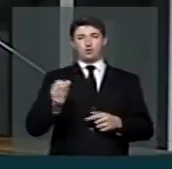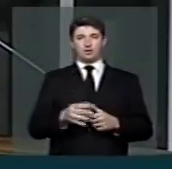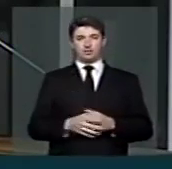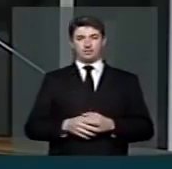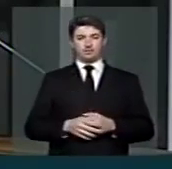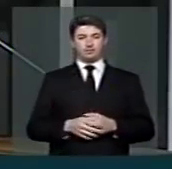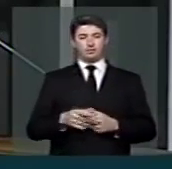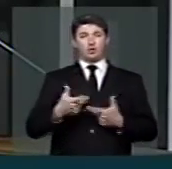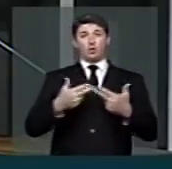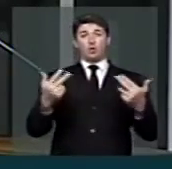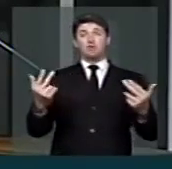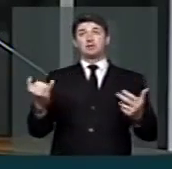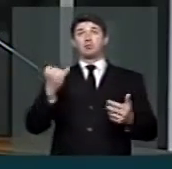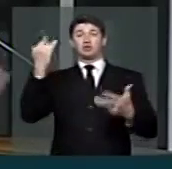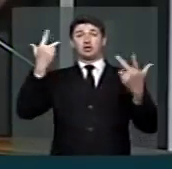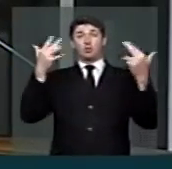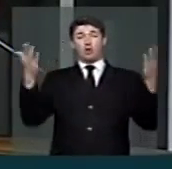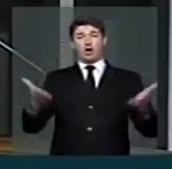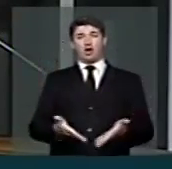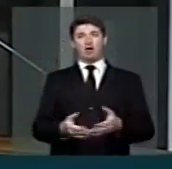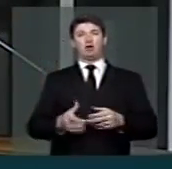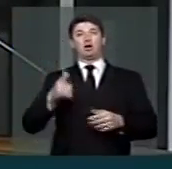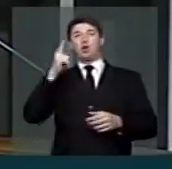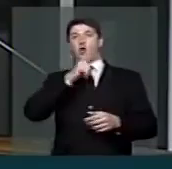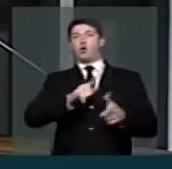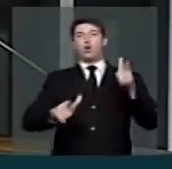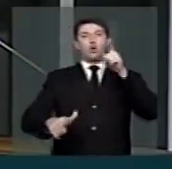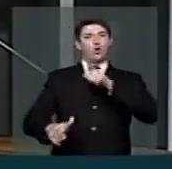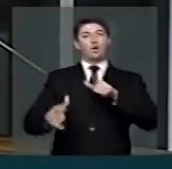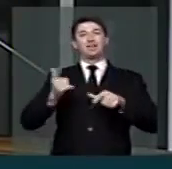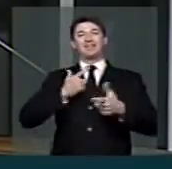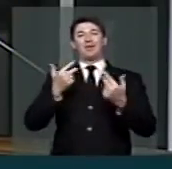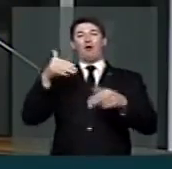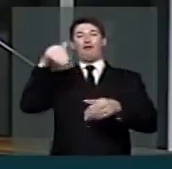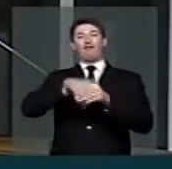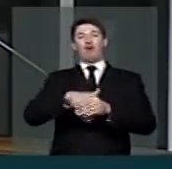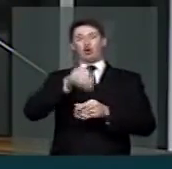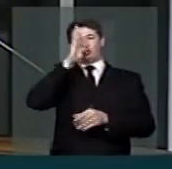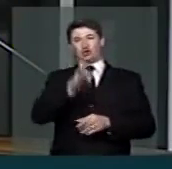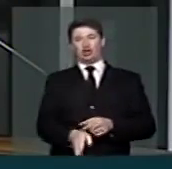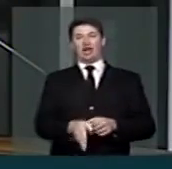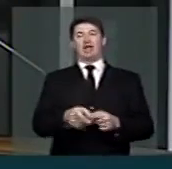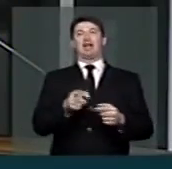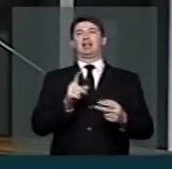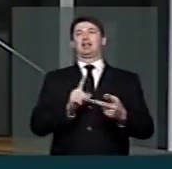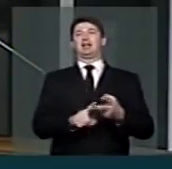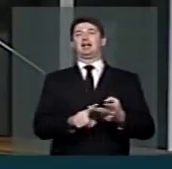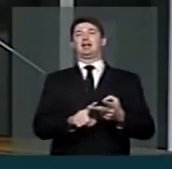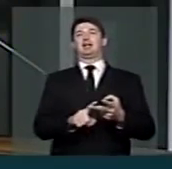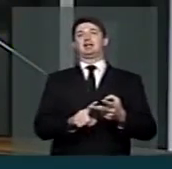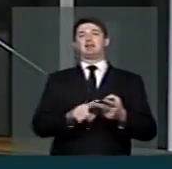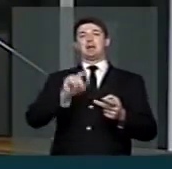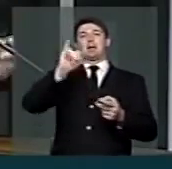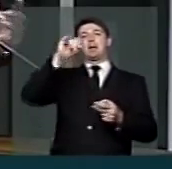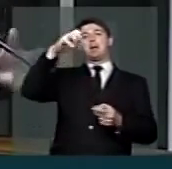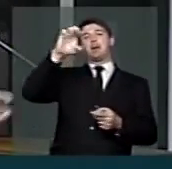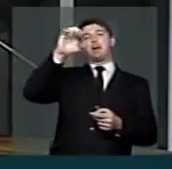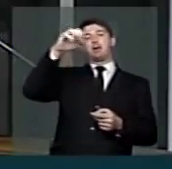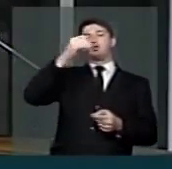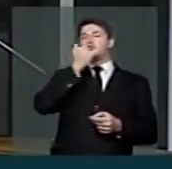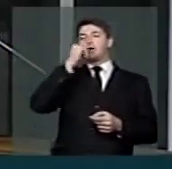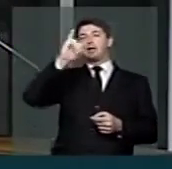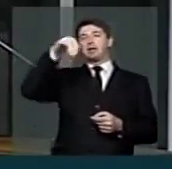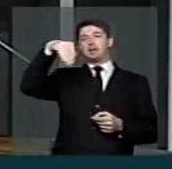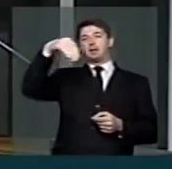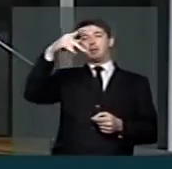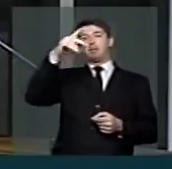tão importantes como esses, com grandes conquistas, como as diretas já, como o impeachment do ex-presidente